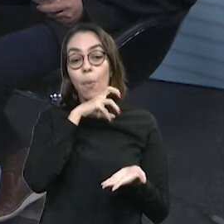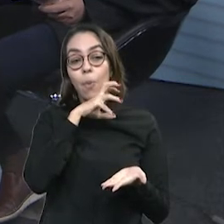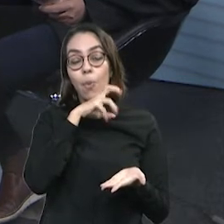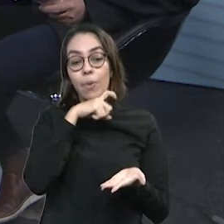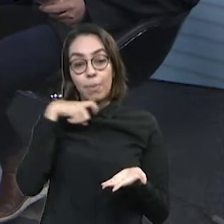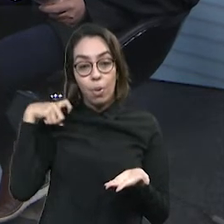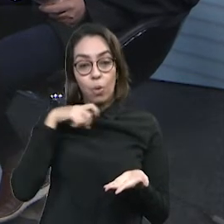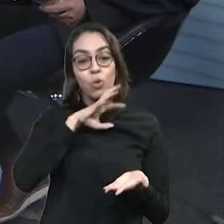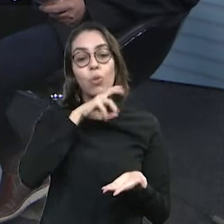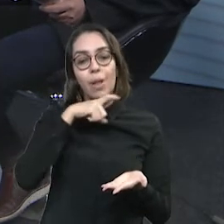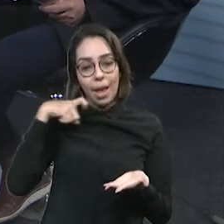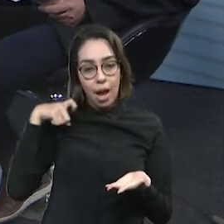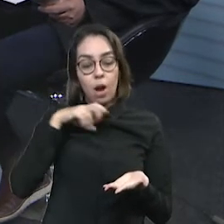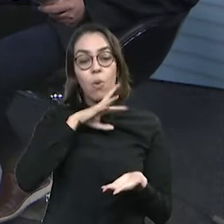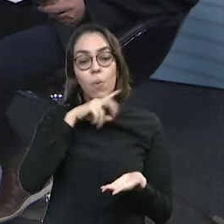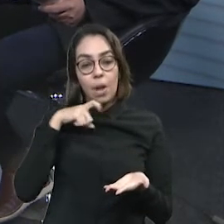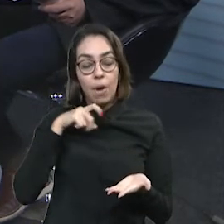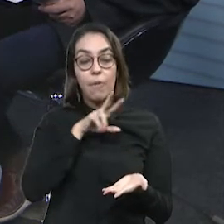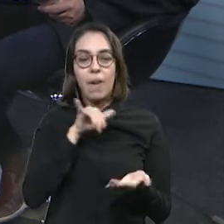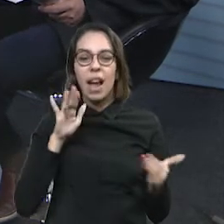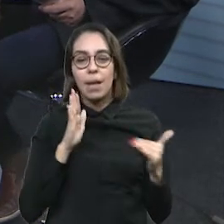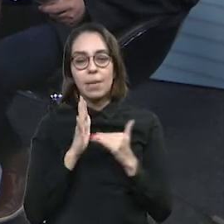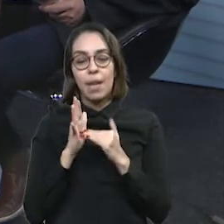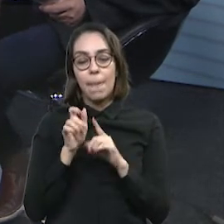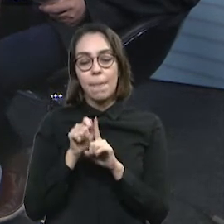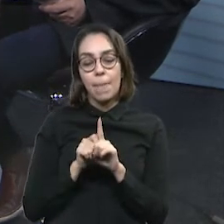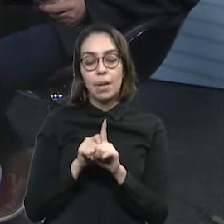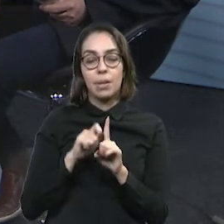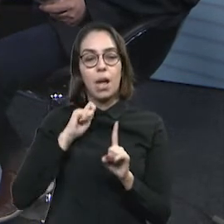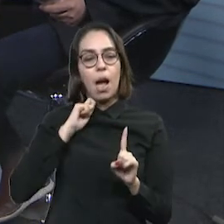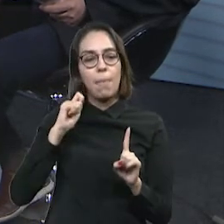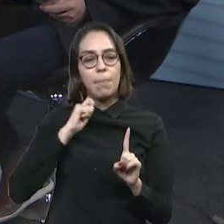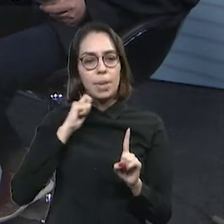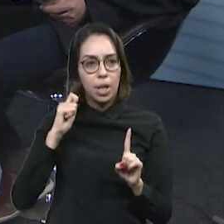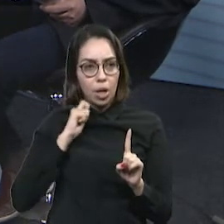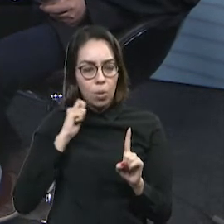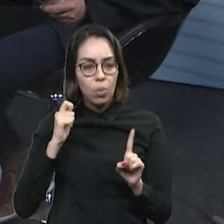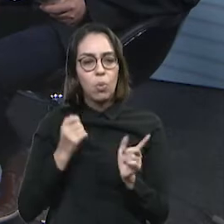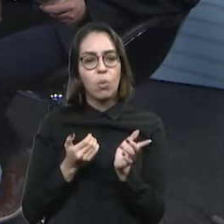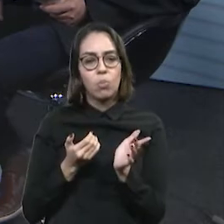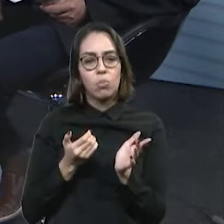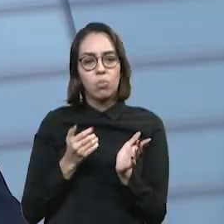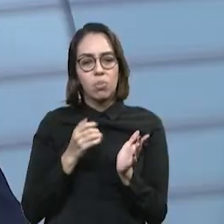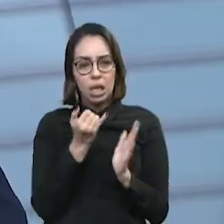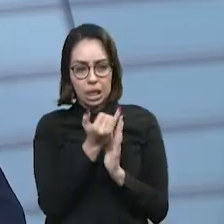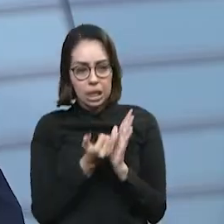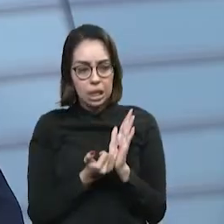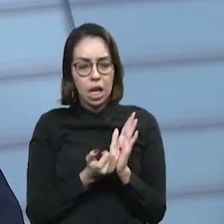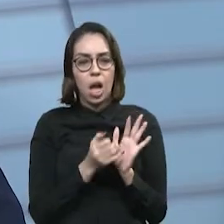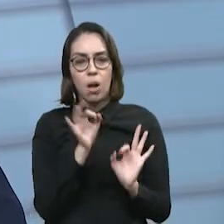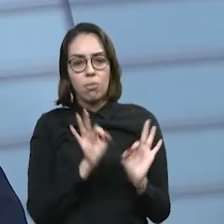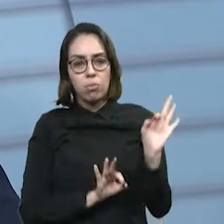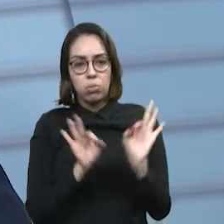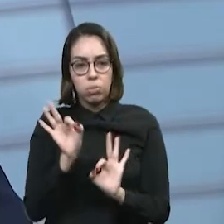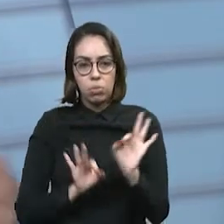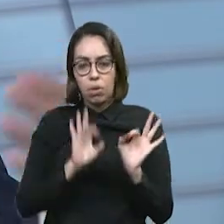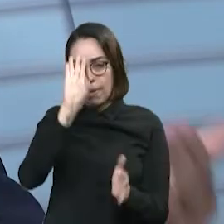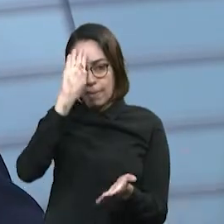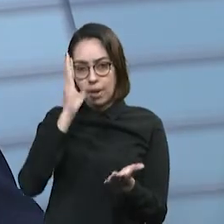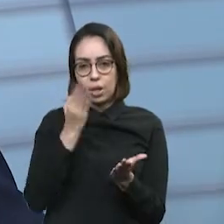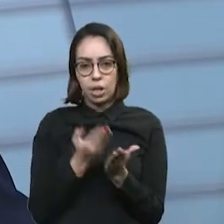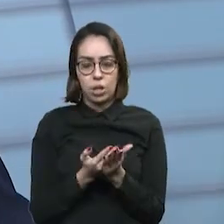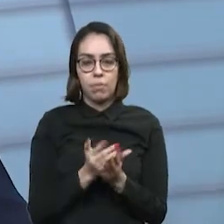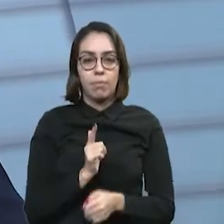muita novidade. Esse ano vai até abril, até o final do próximo mês. É, vai até o final do mês de abril. Eu acredito, Renato, que nós temos várias